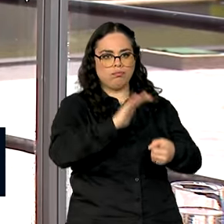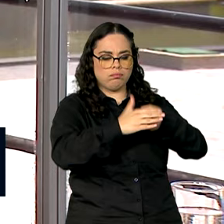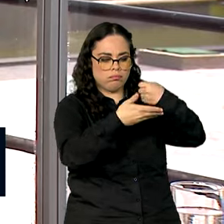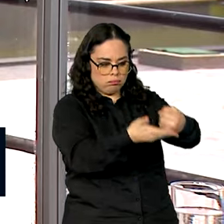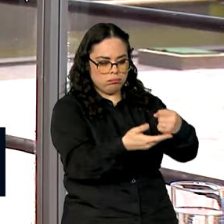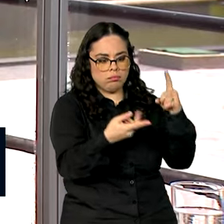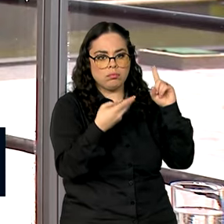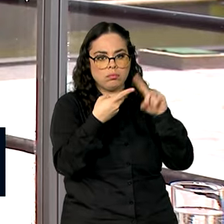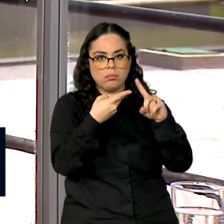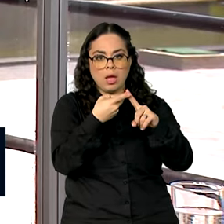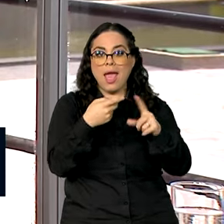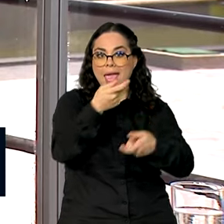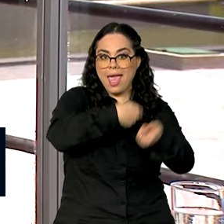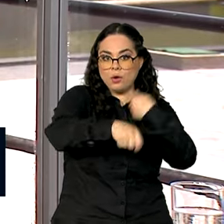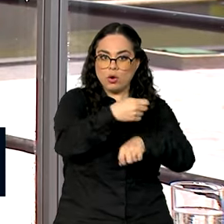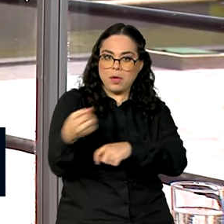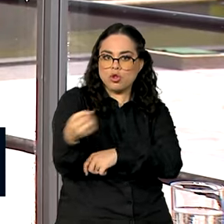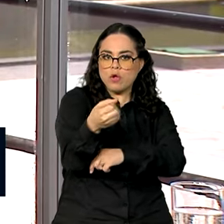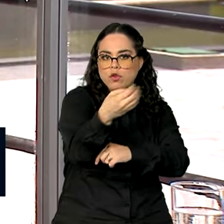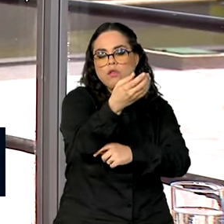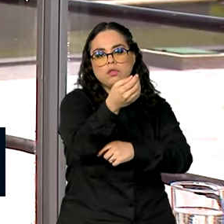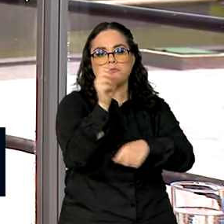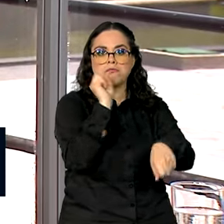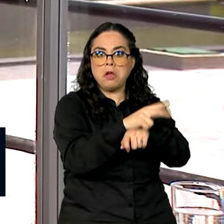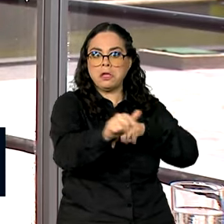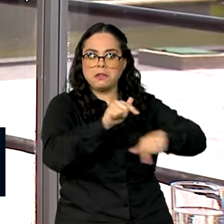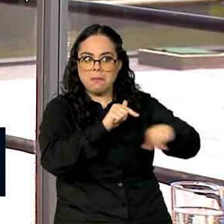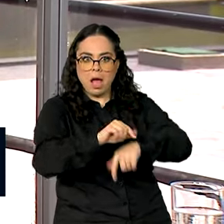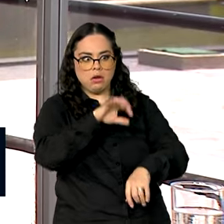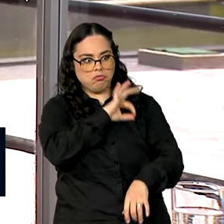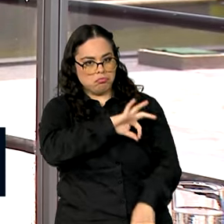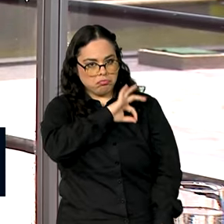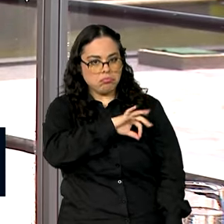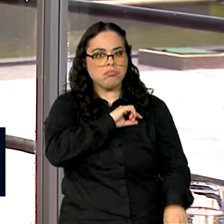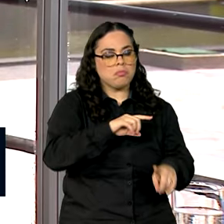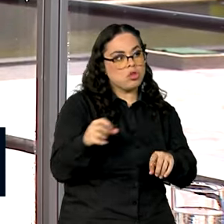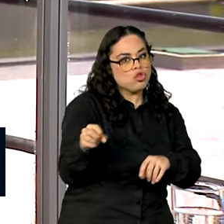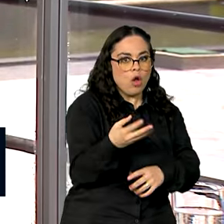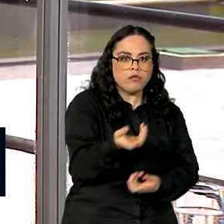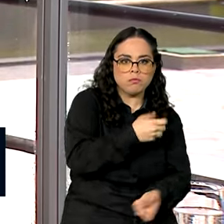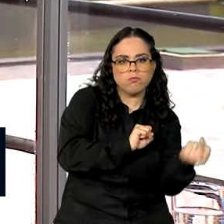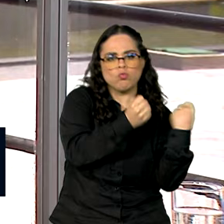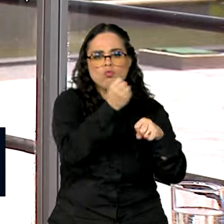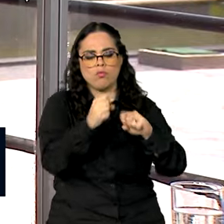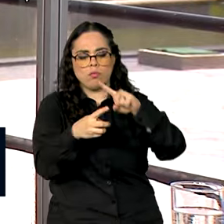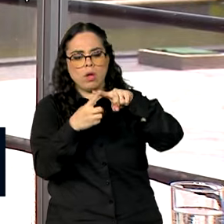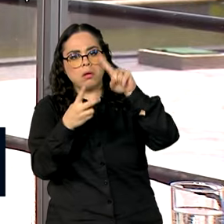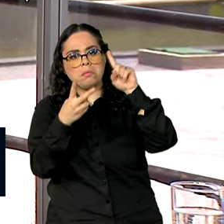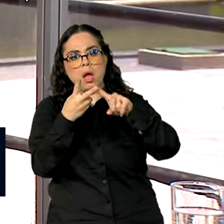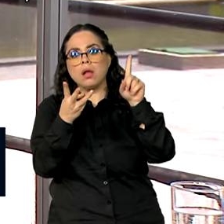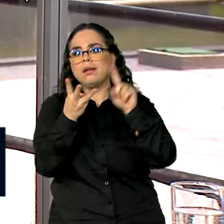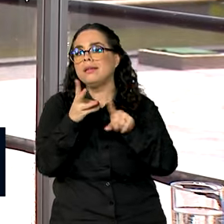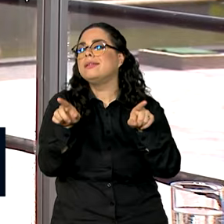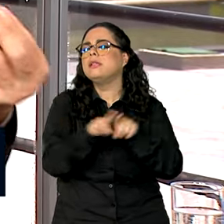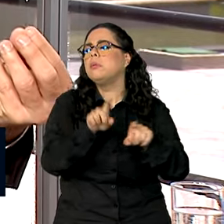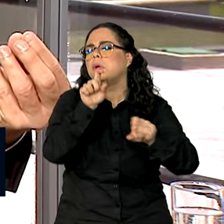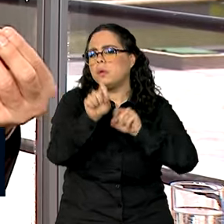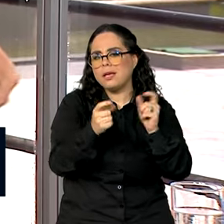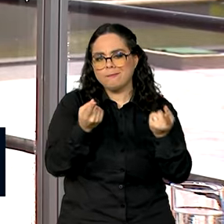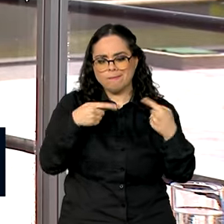do ponto de vista da nova economia, para gerar emprego e renda, criar uma nova indústria, mas se dará também,